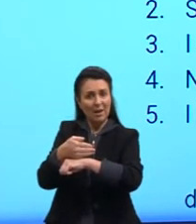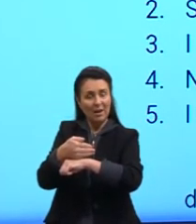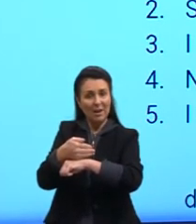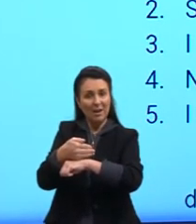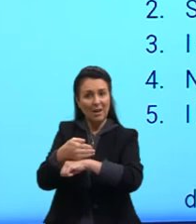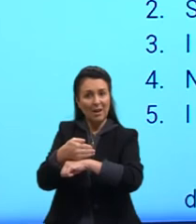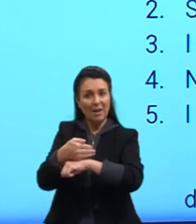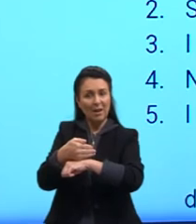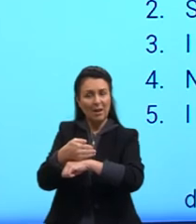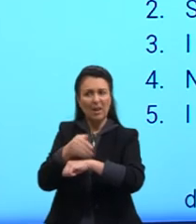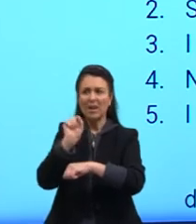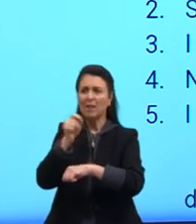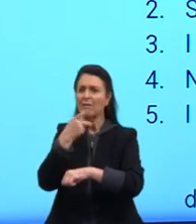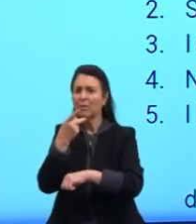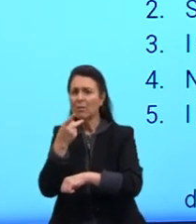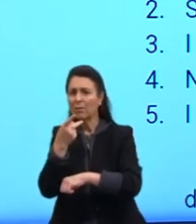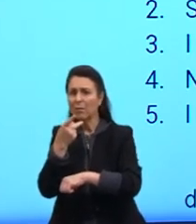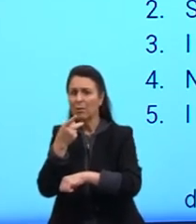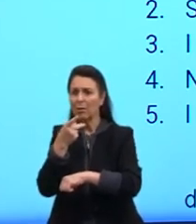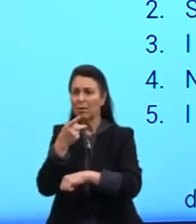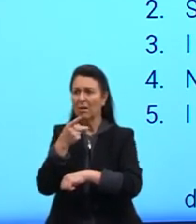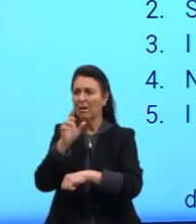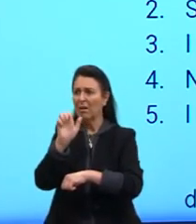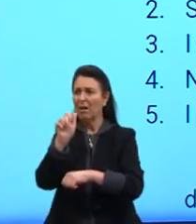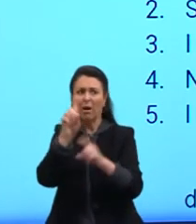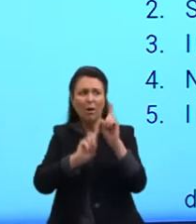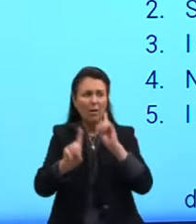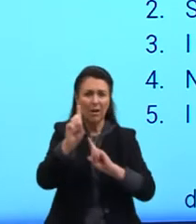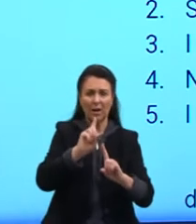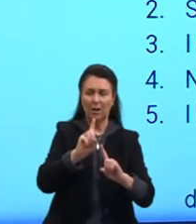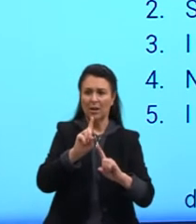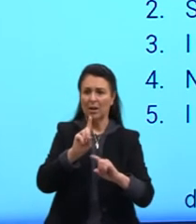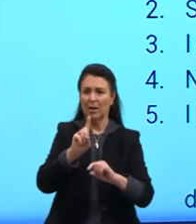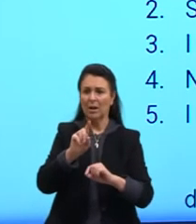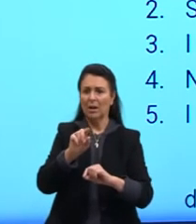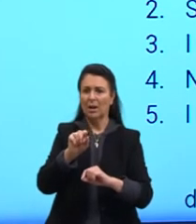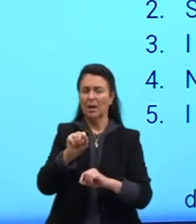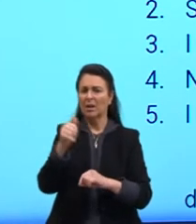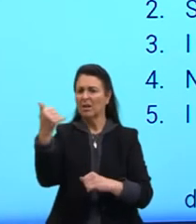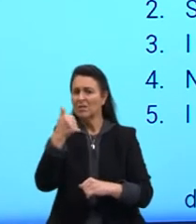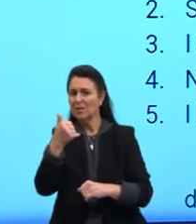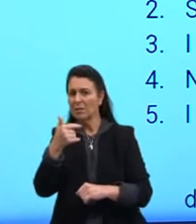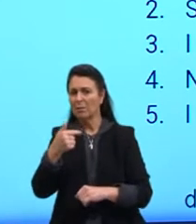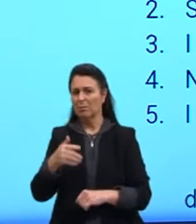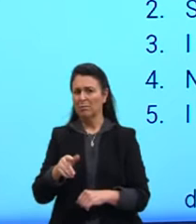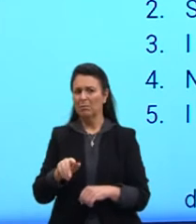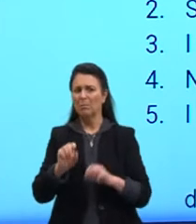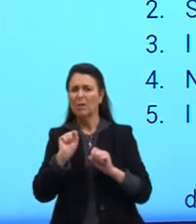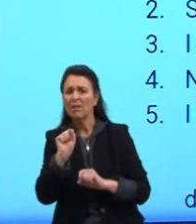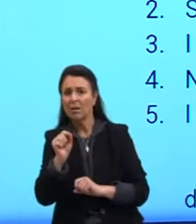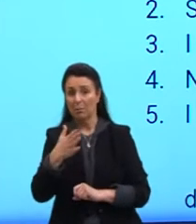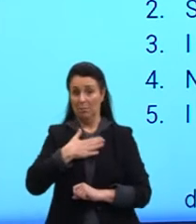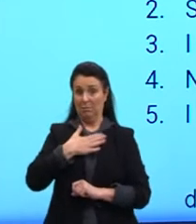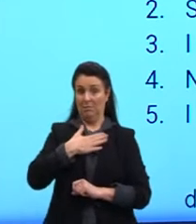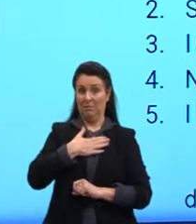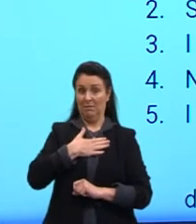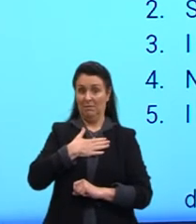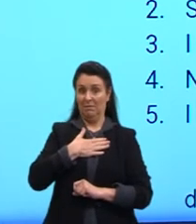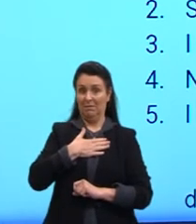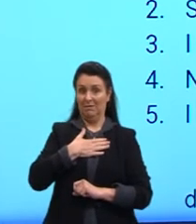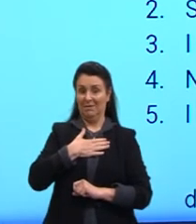objeto. Quem me disse? Alguém. Ele disse para mim. Ok? Me. Ok? He told me.